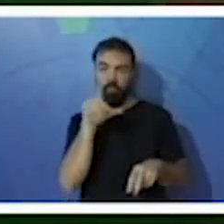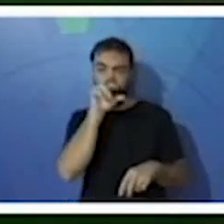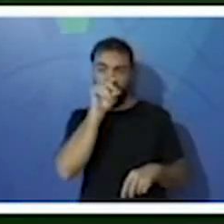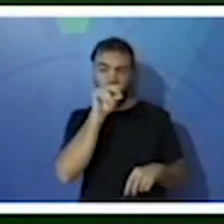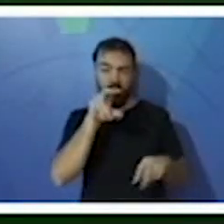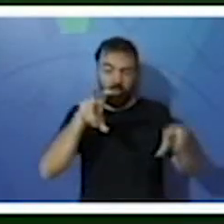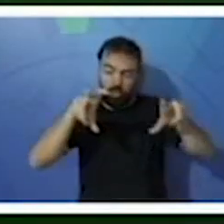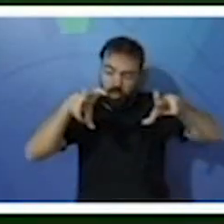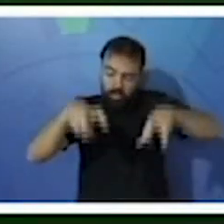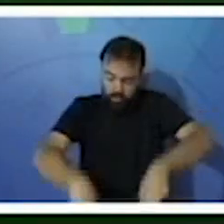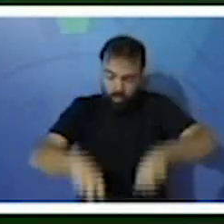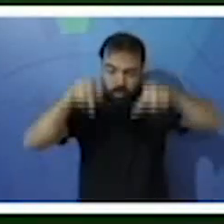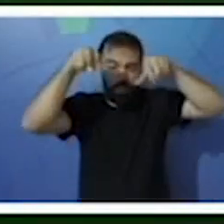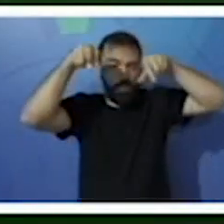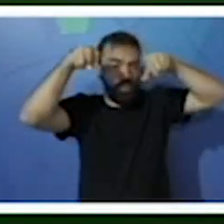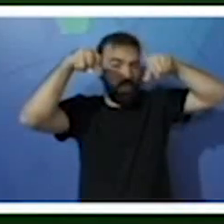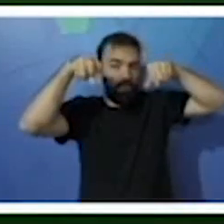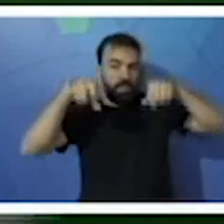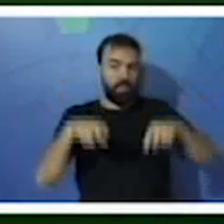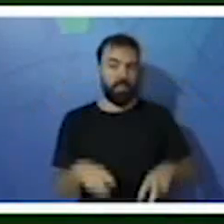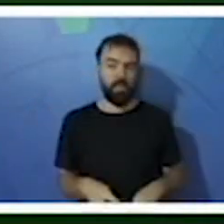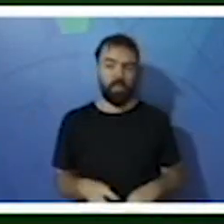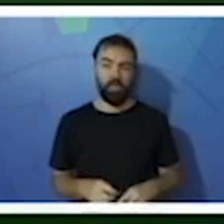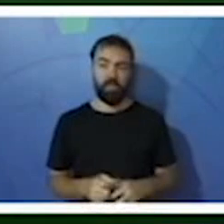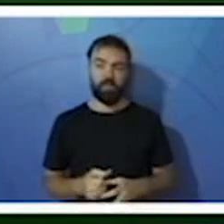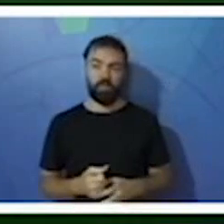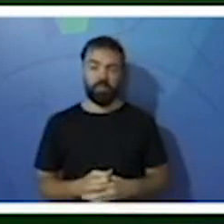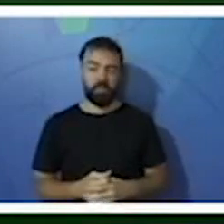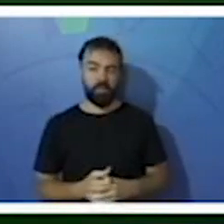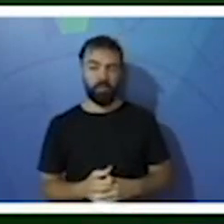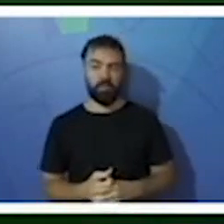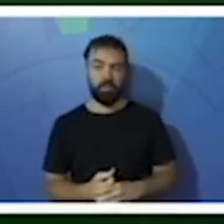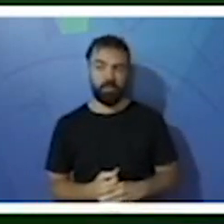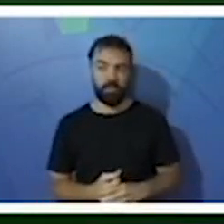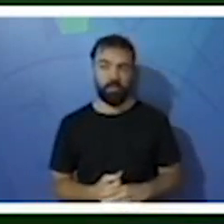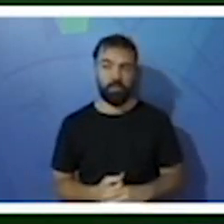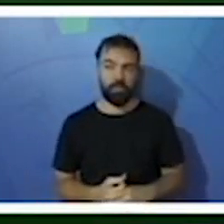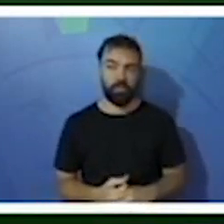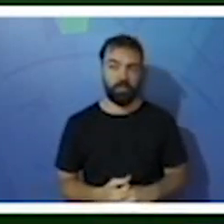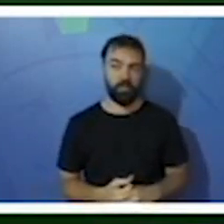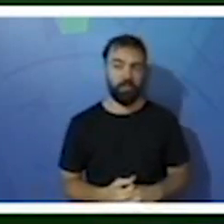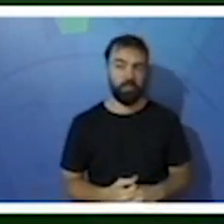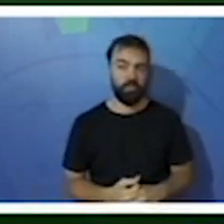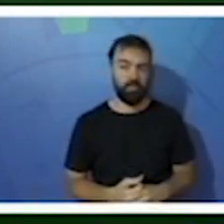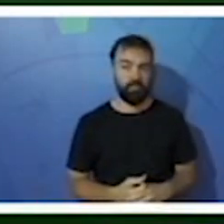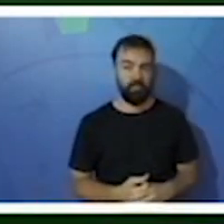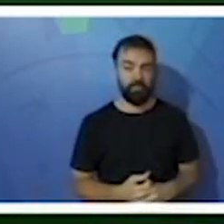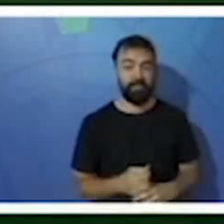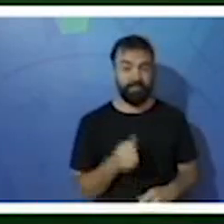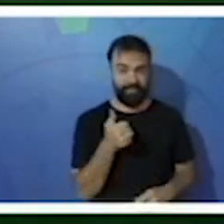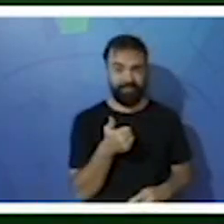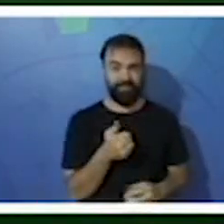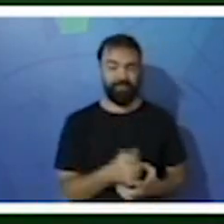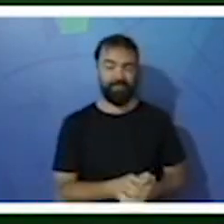olha, as garras bem, né, aqui, afiadas, para agarrar as presas, ok?